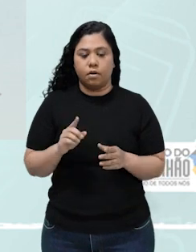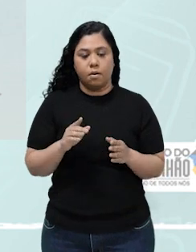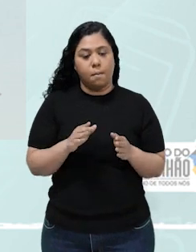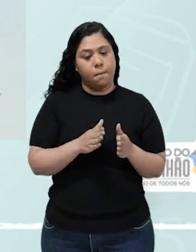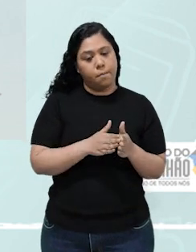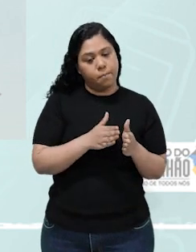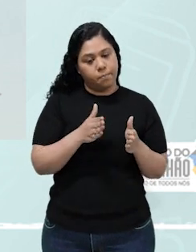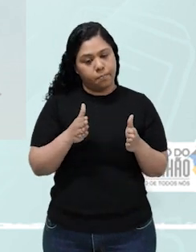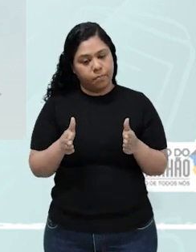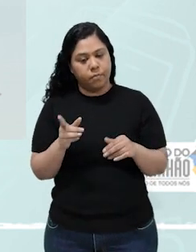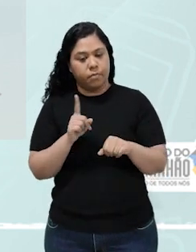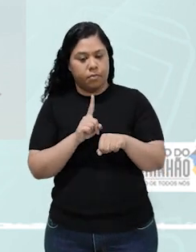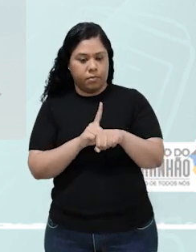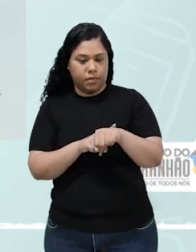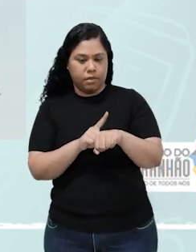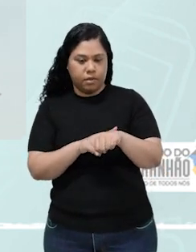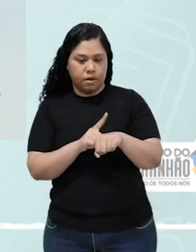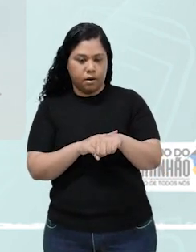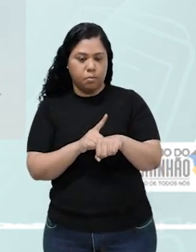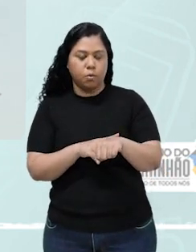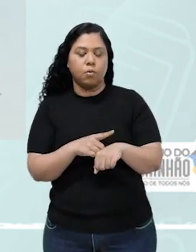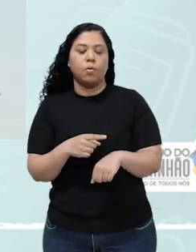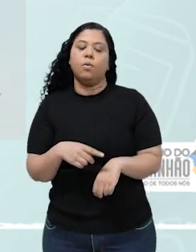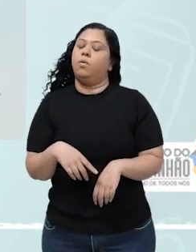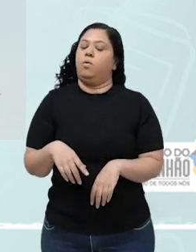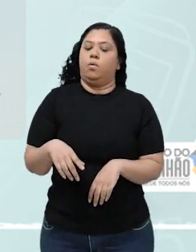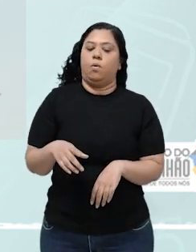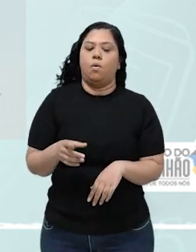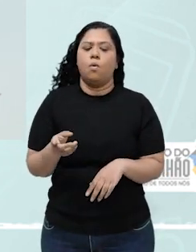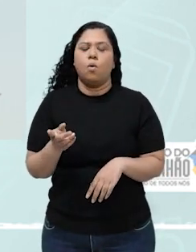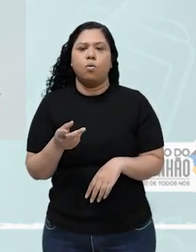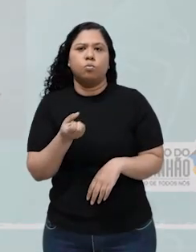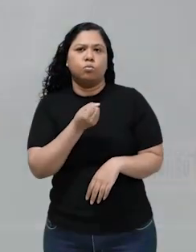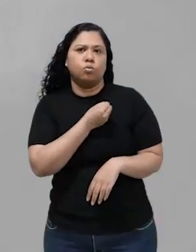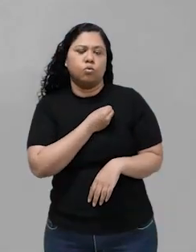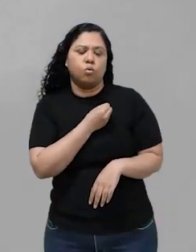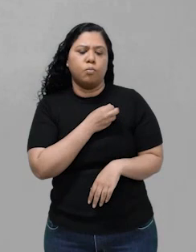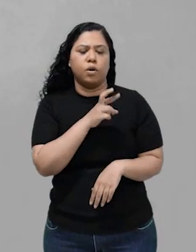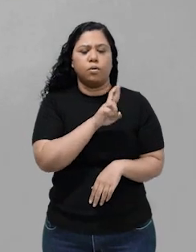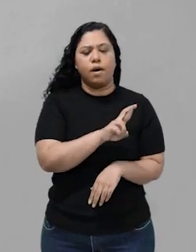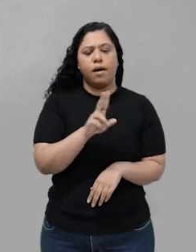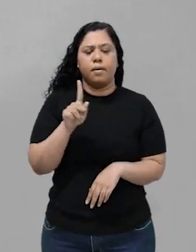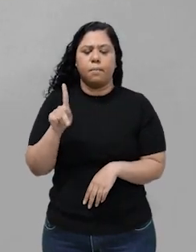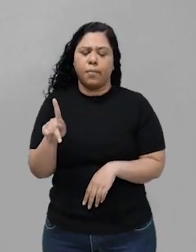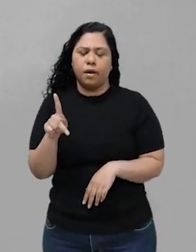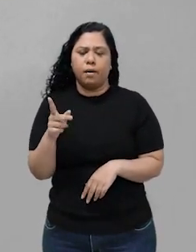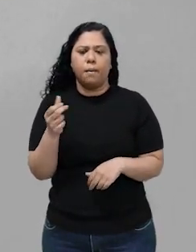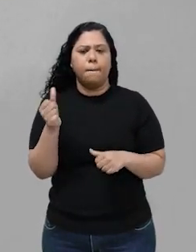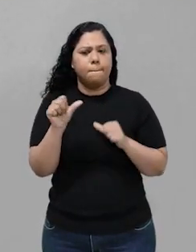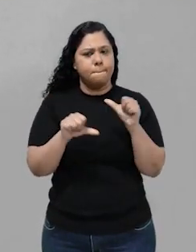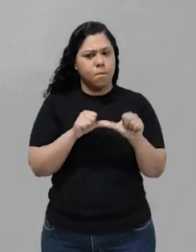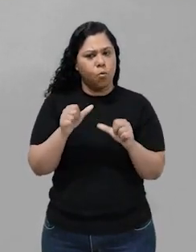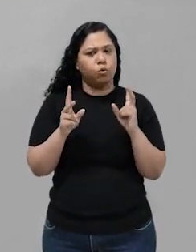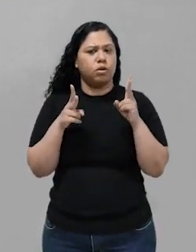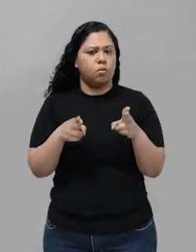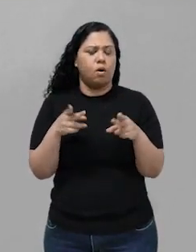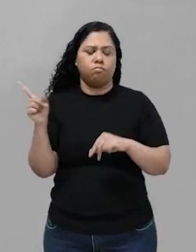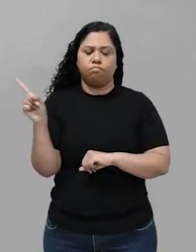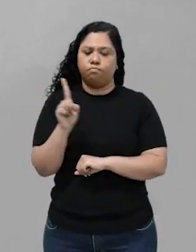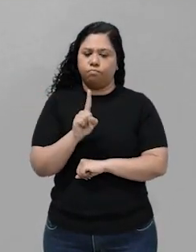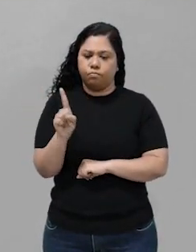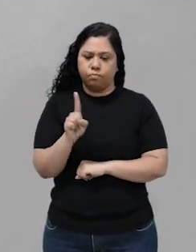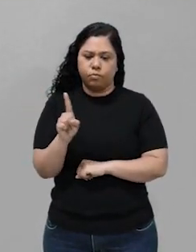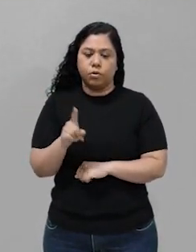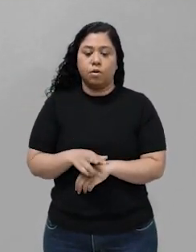um determinado tempo, os valores de reagente e produto não mudam, mas não são iguais. A gente observa que aqui, nesse caso, o